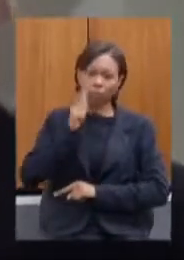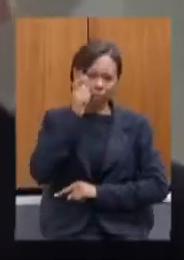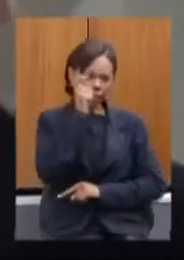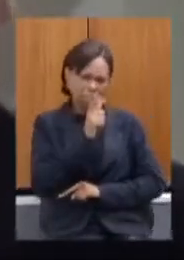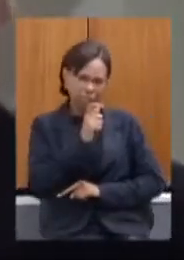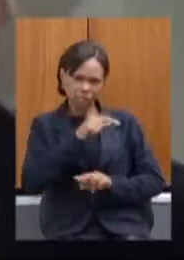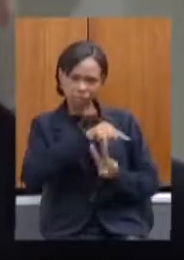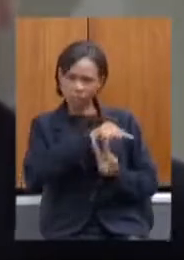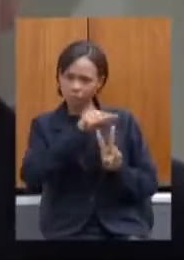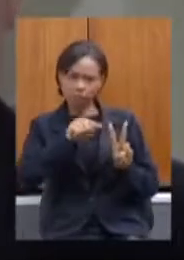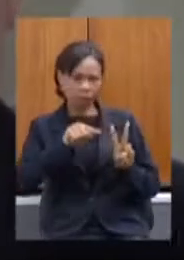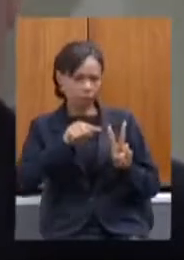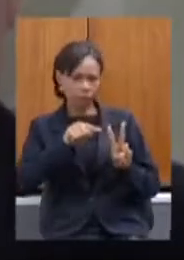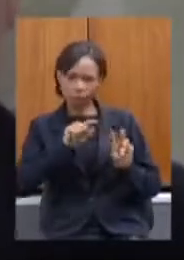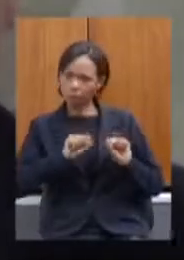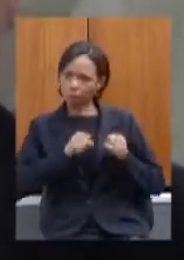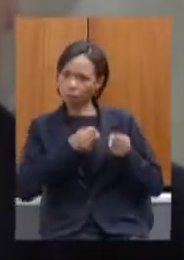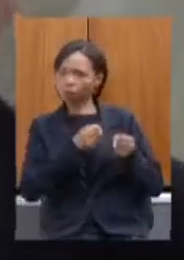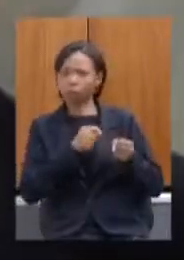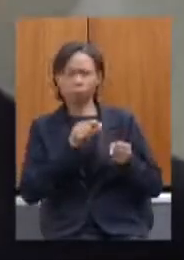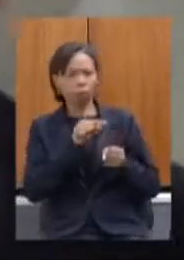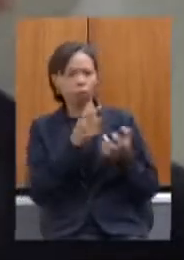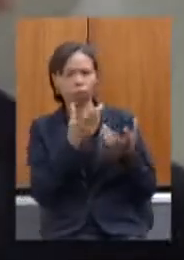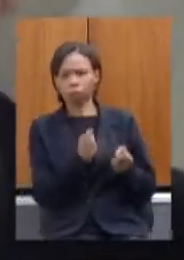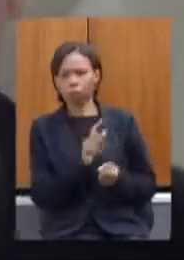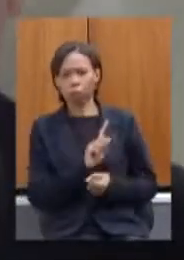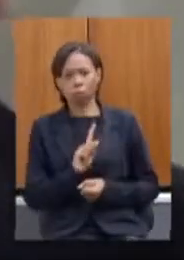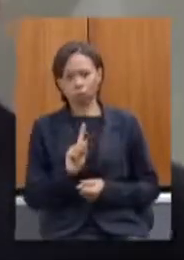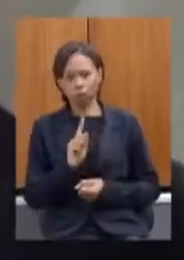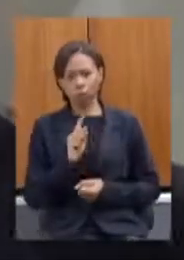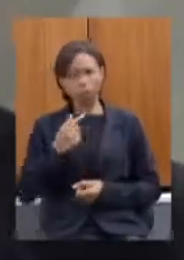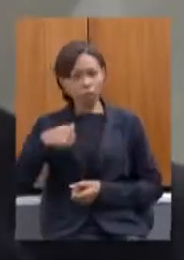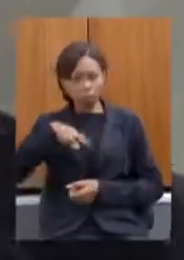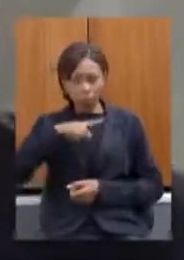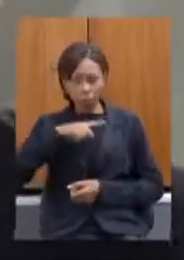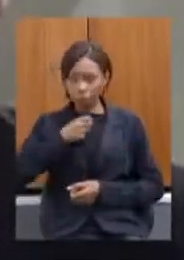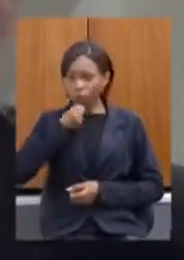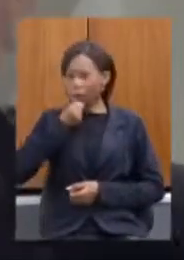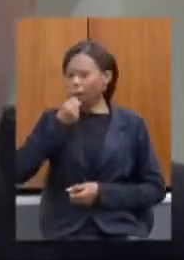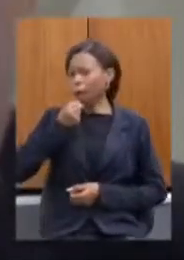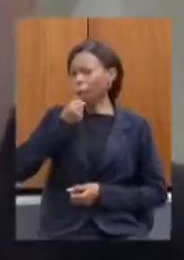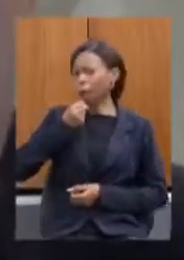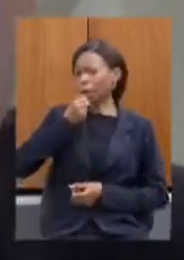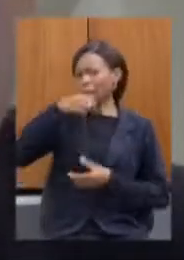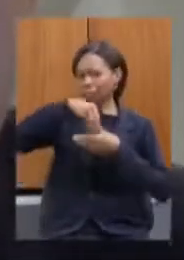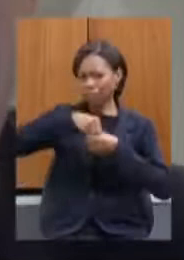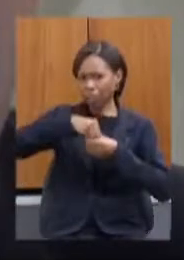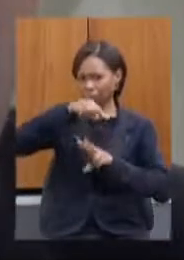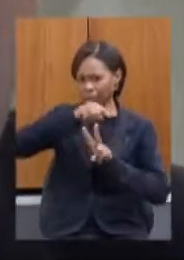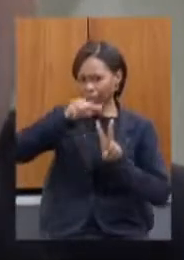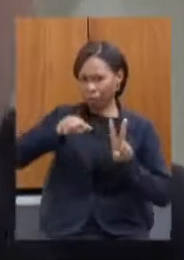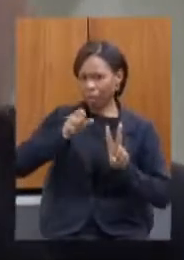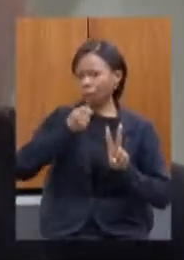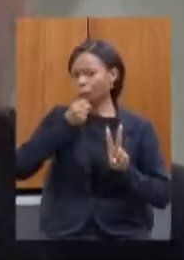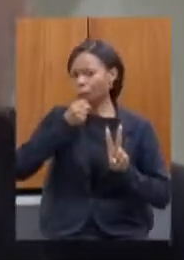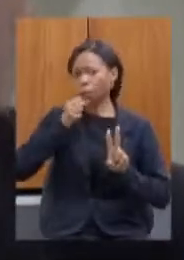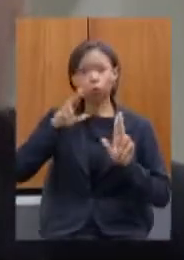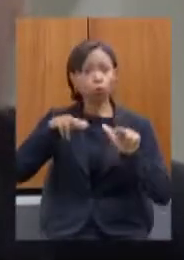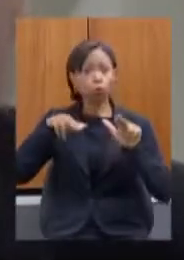inclusive nós nunca demos nenhuma entrevista na sede da Vale né